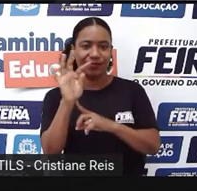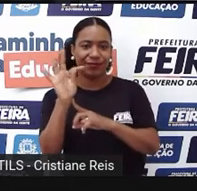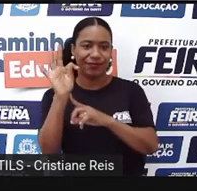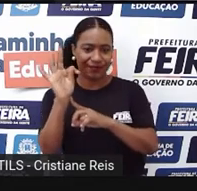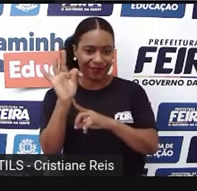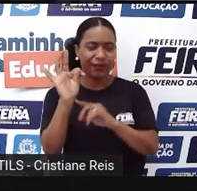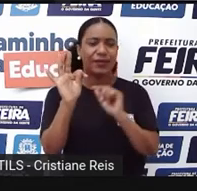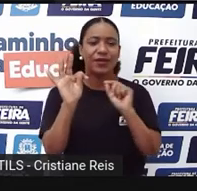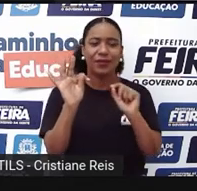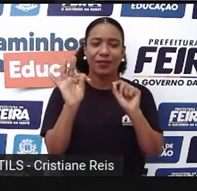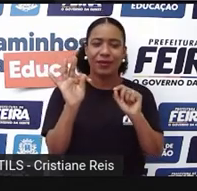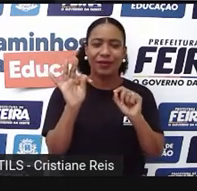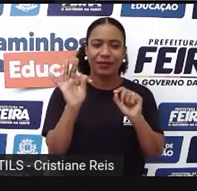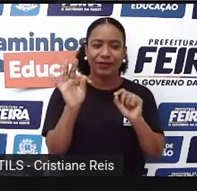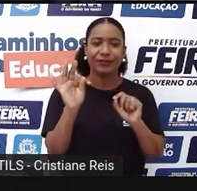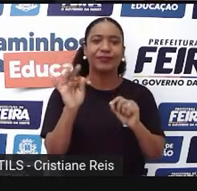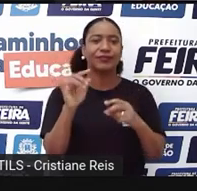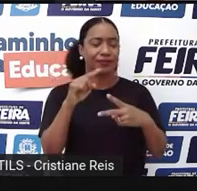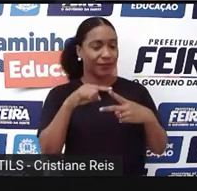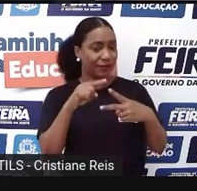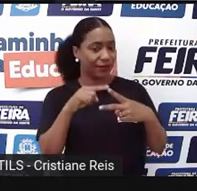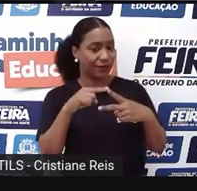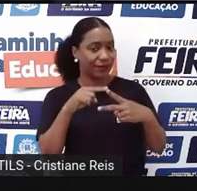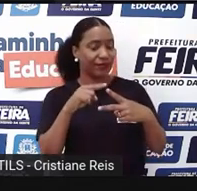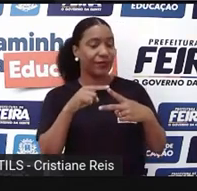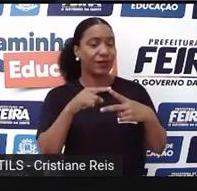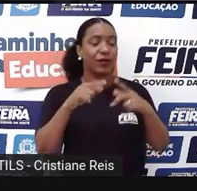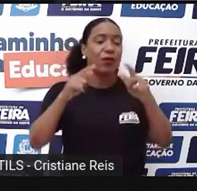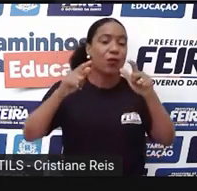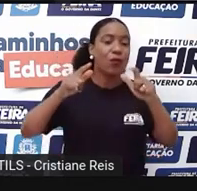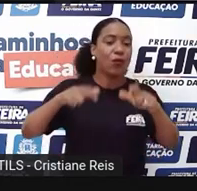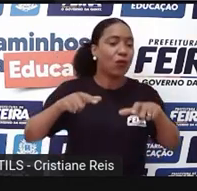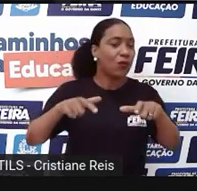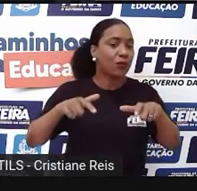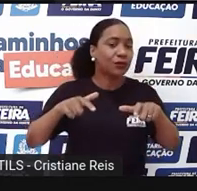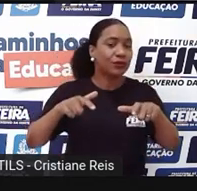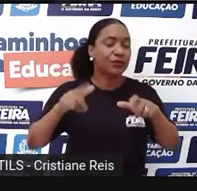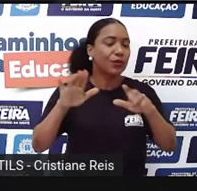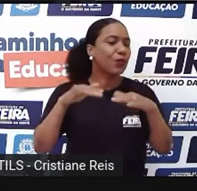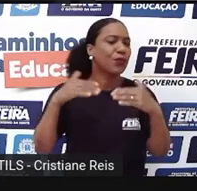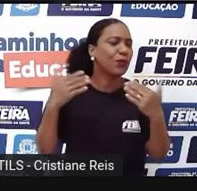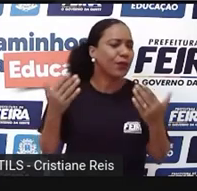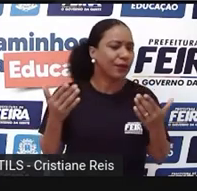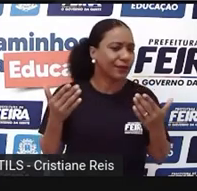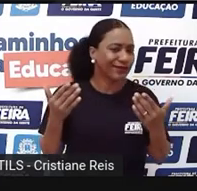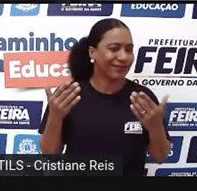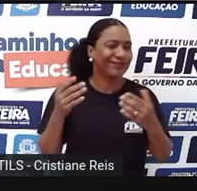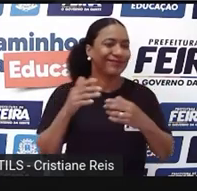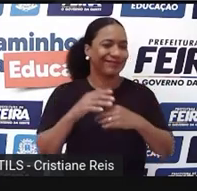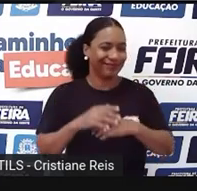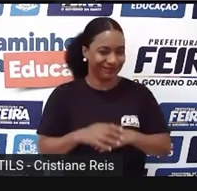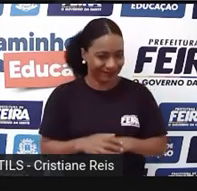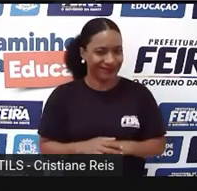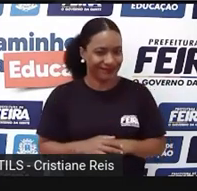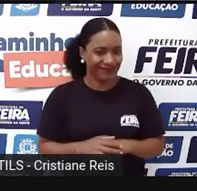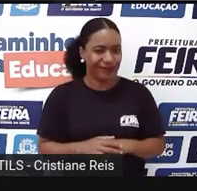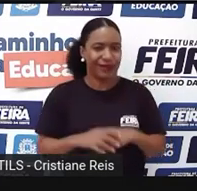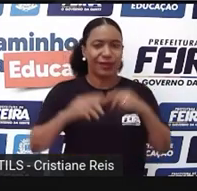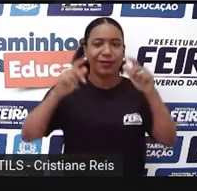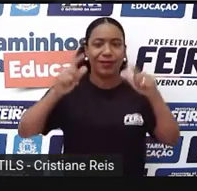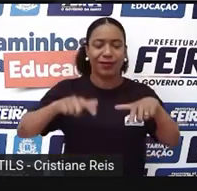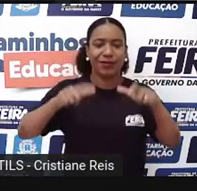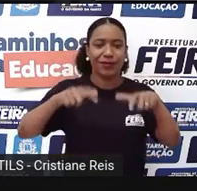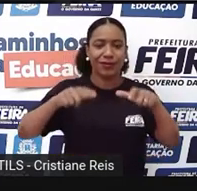dois elementos que dizem respeito ao lugar onde a história aconteceu e a época. Então, em relação ao lugar,